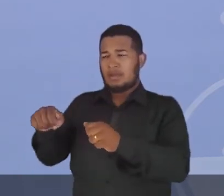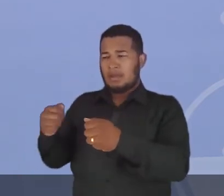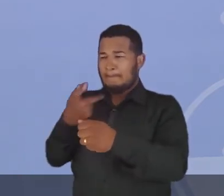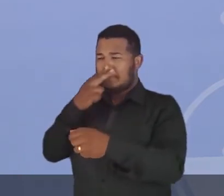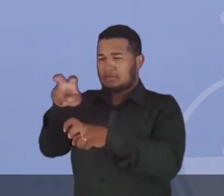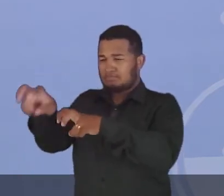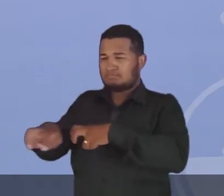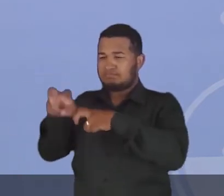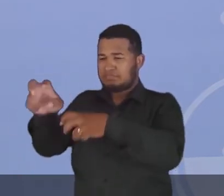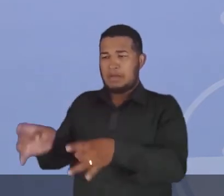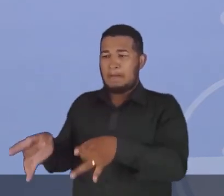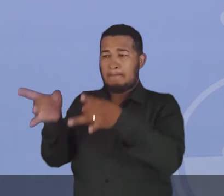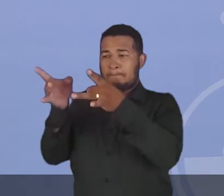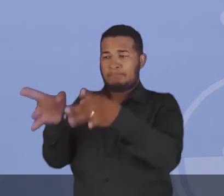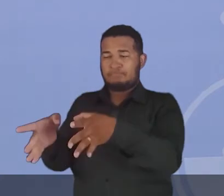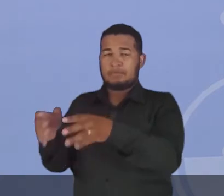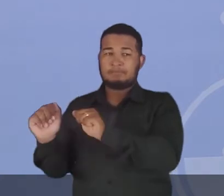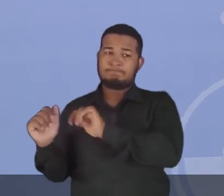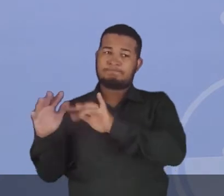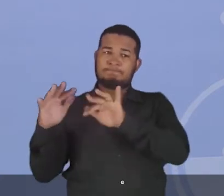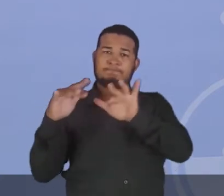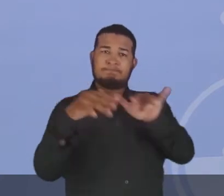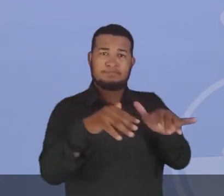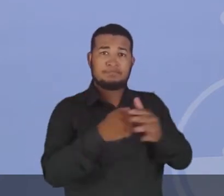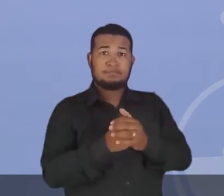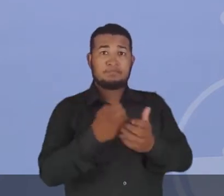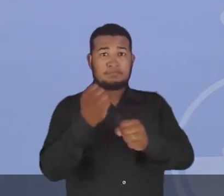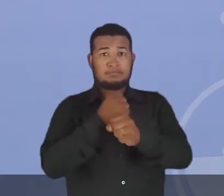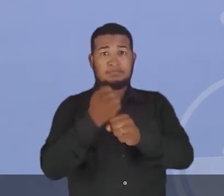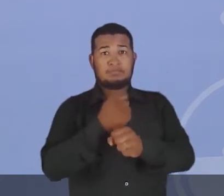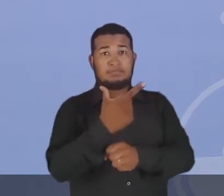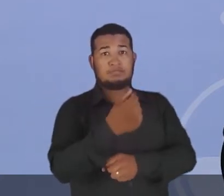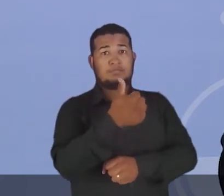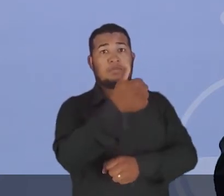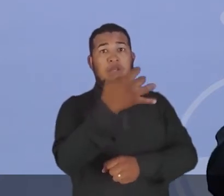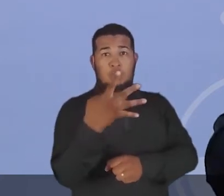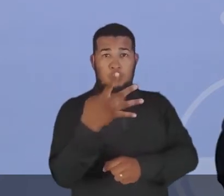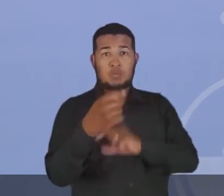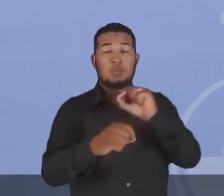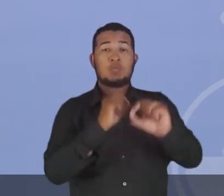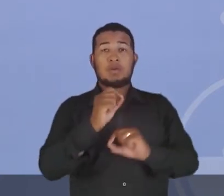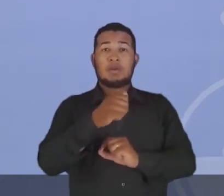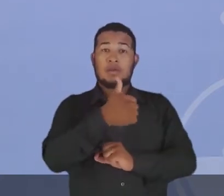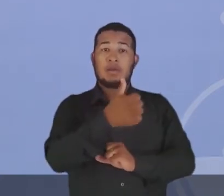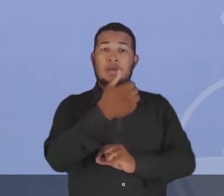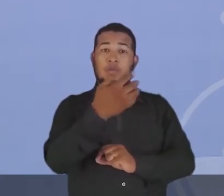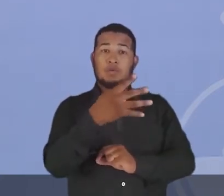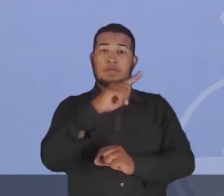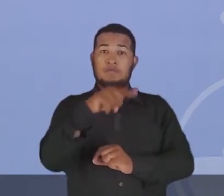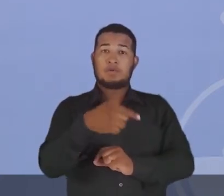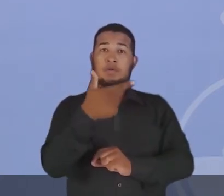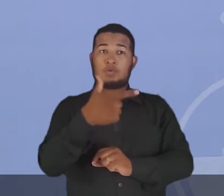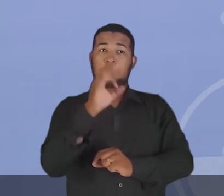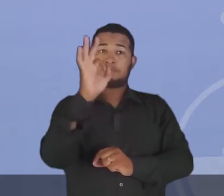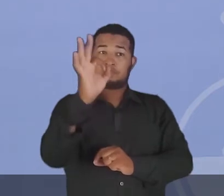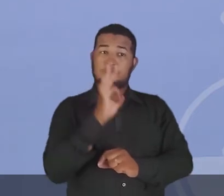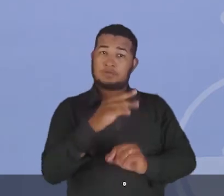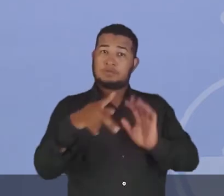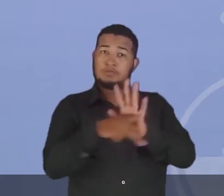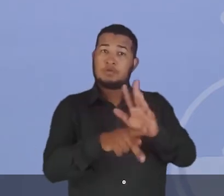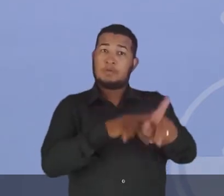campo em atividades agropecuárias. Então, em 2014, 14,2% da